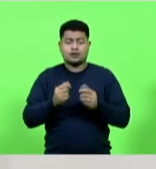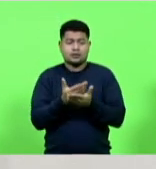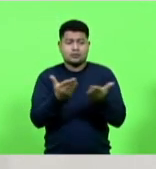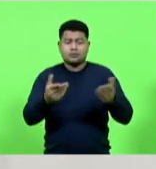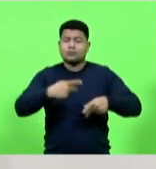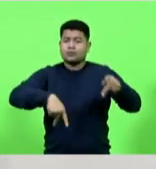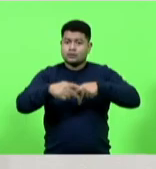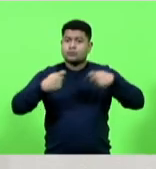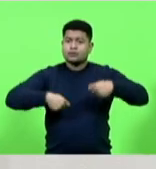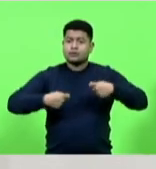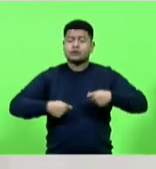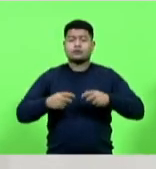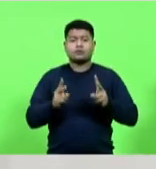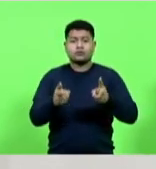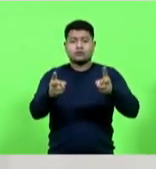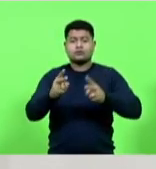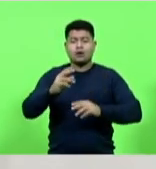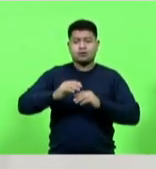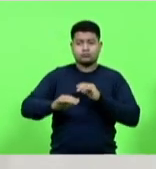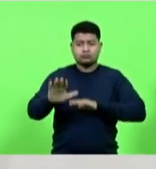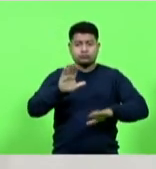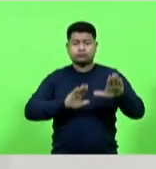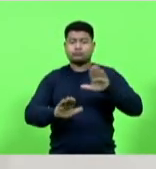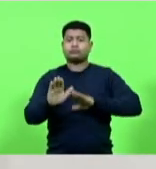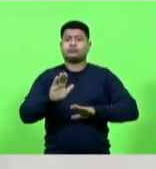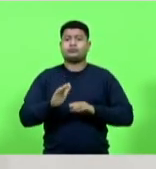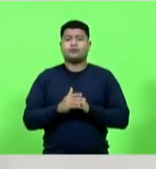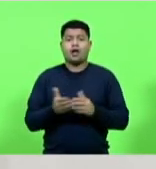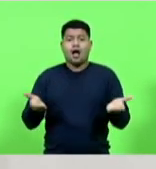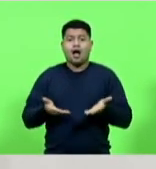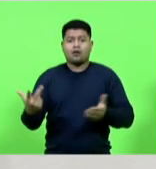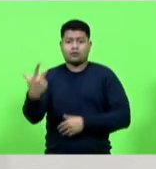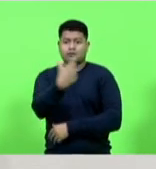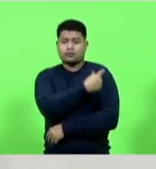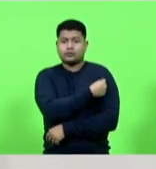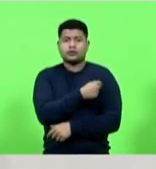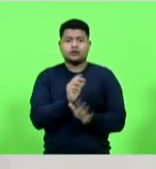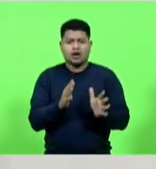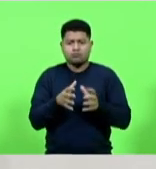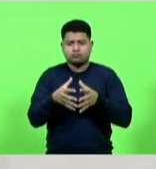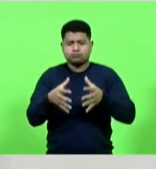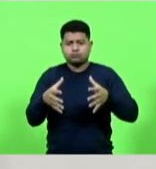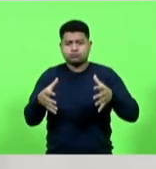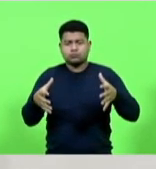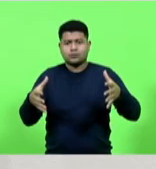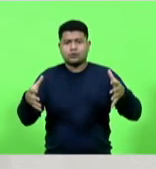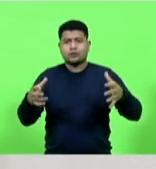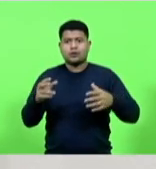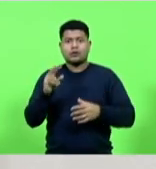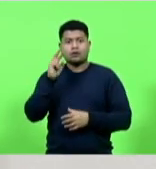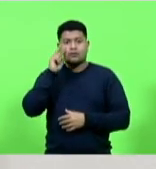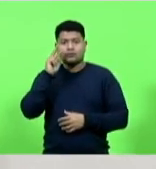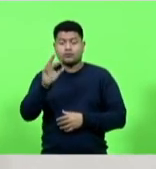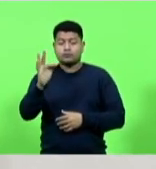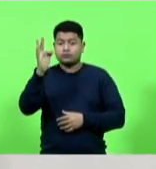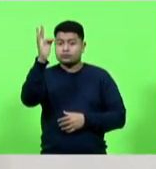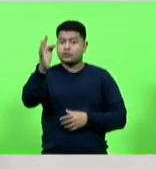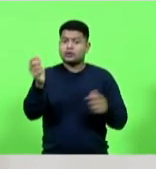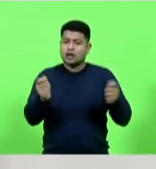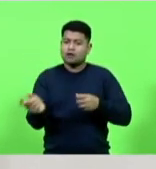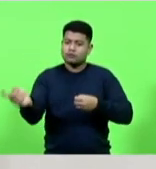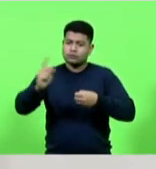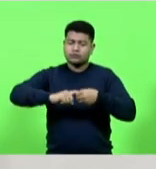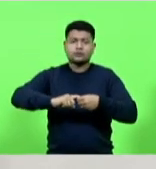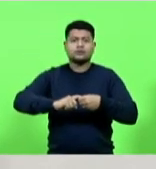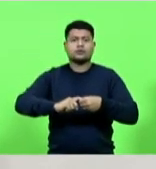agora finalmente com a vacina ampliando a imunização e desenhando no horizonte um retorno ao normal estaremos sempre